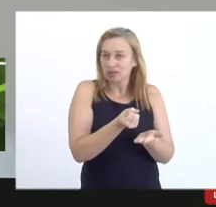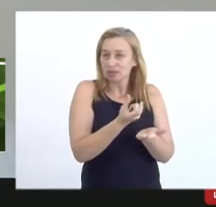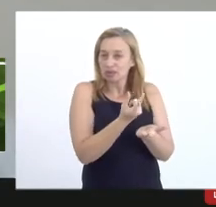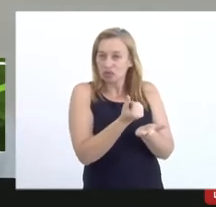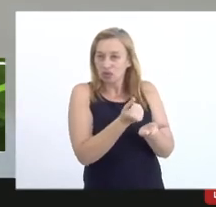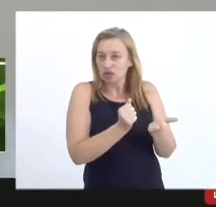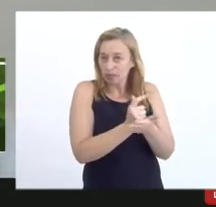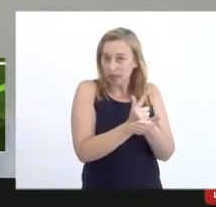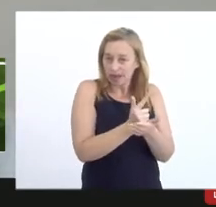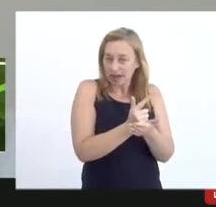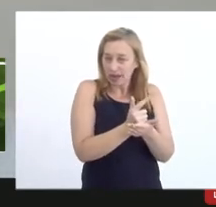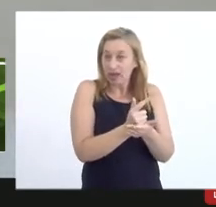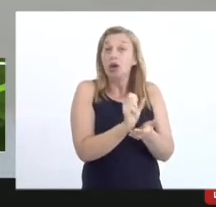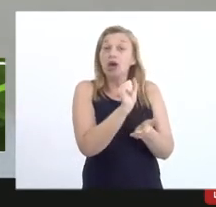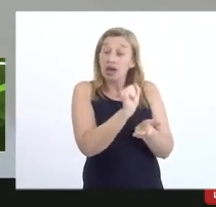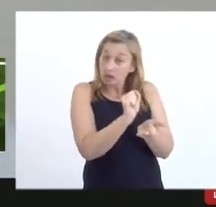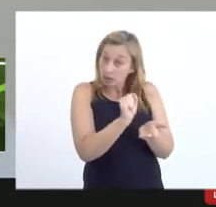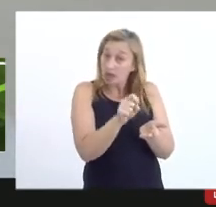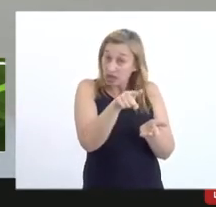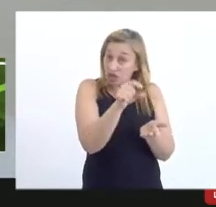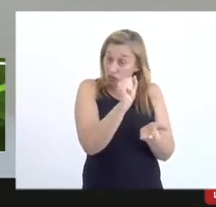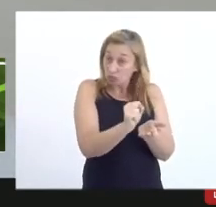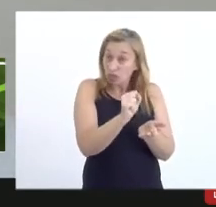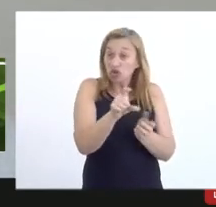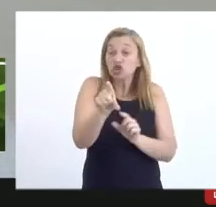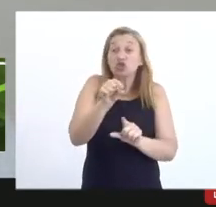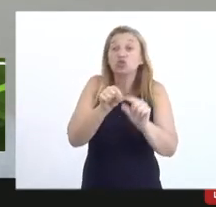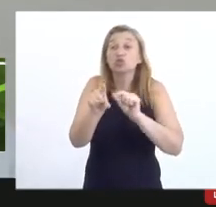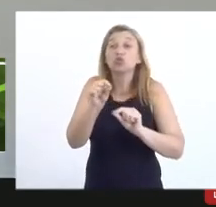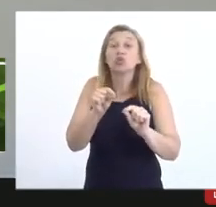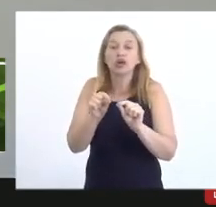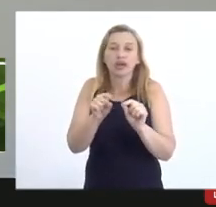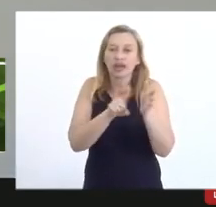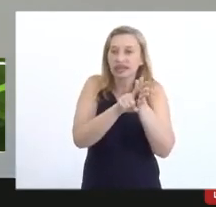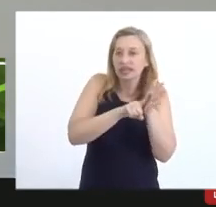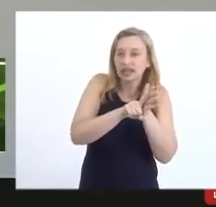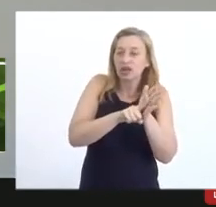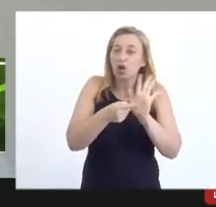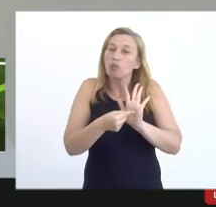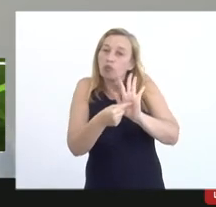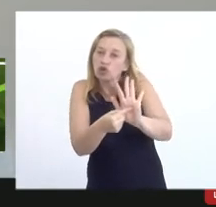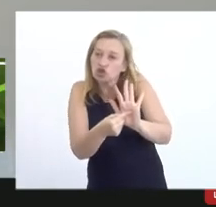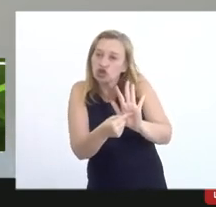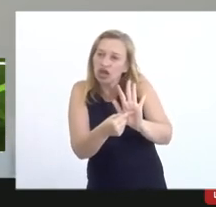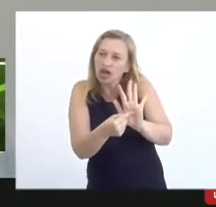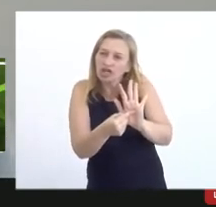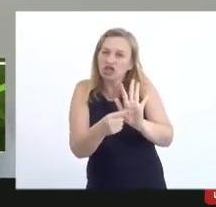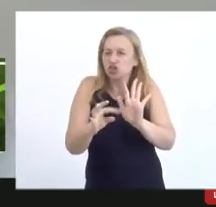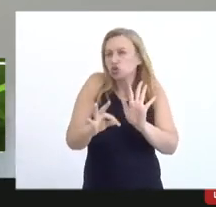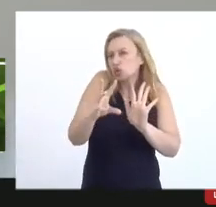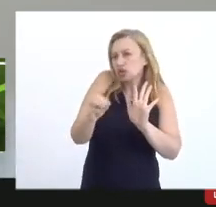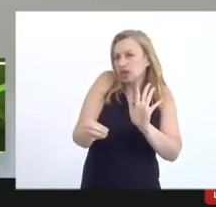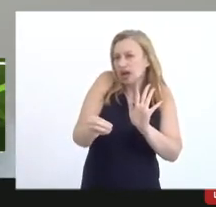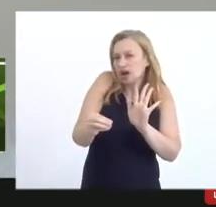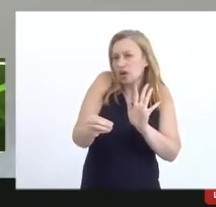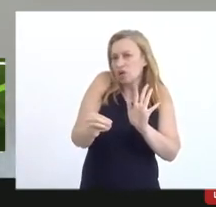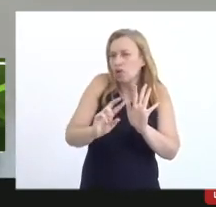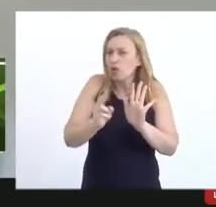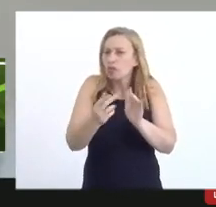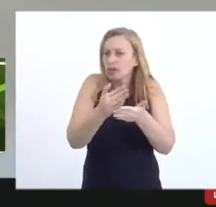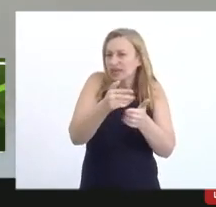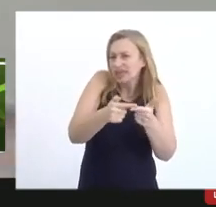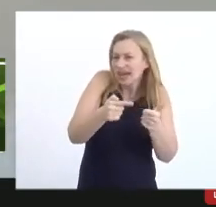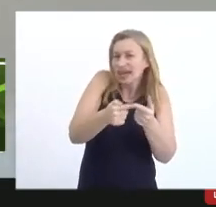eles podem escolher selecionar uma análise ou por amostragem aleatória eu vi que o Dardo falou que não tinha